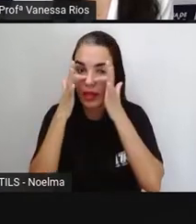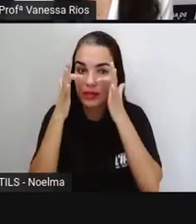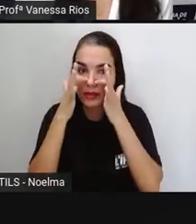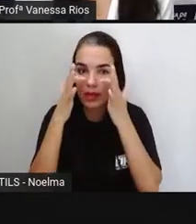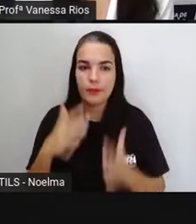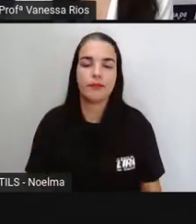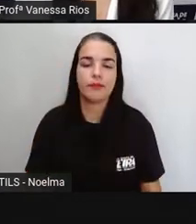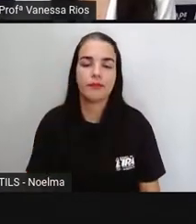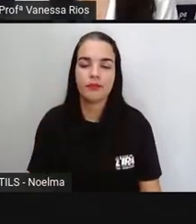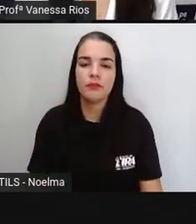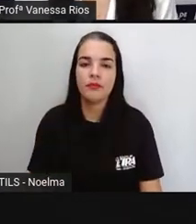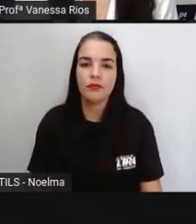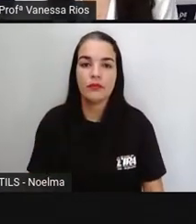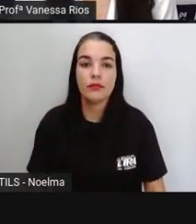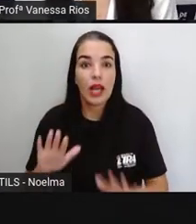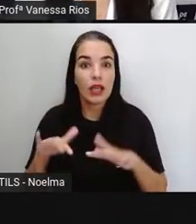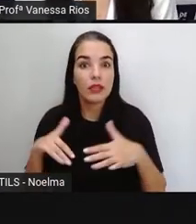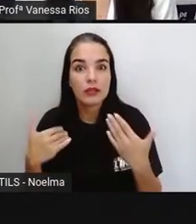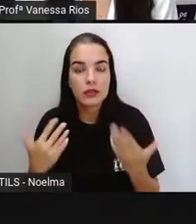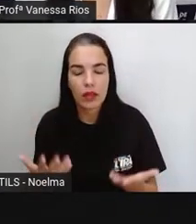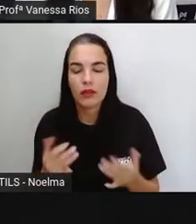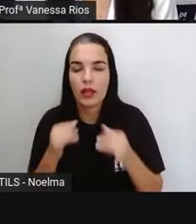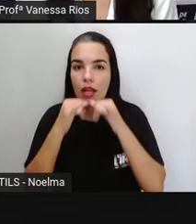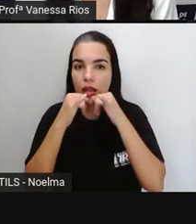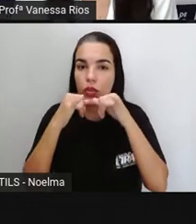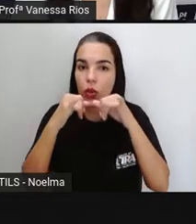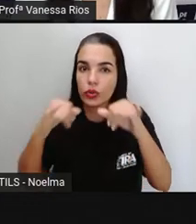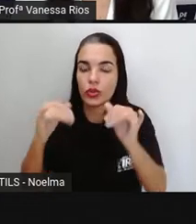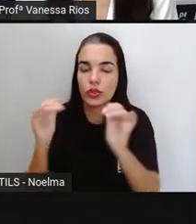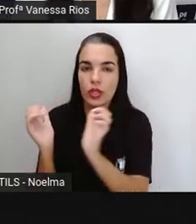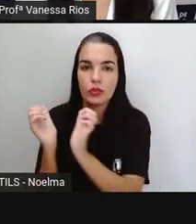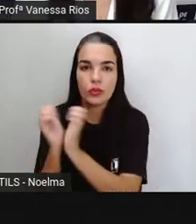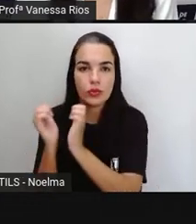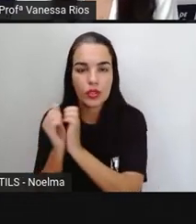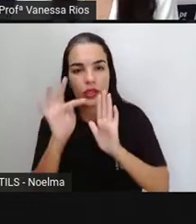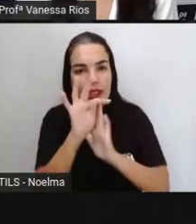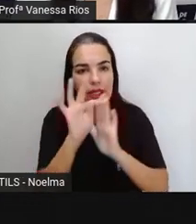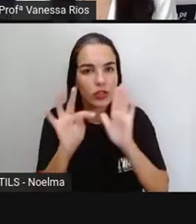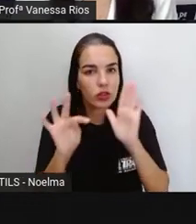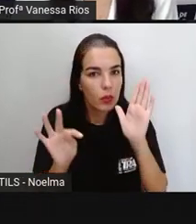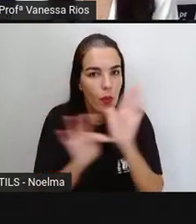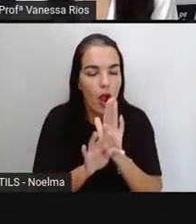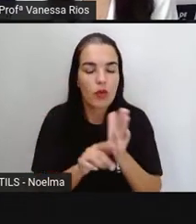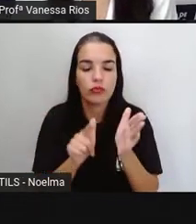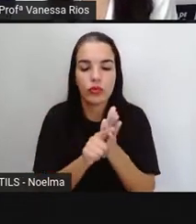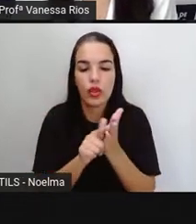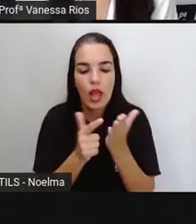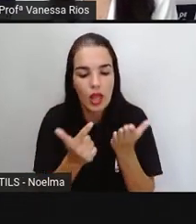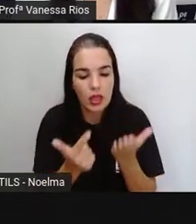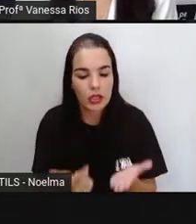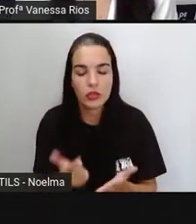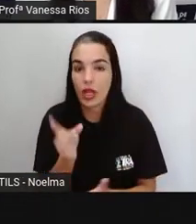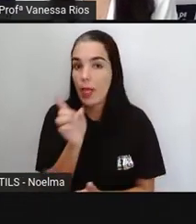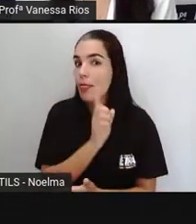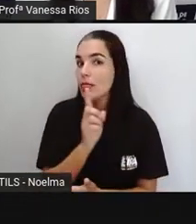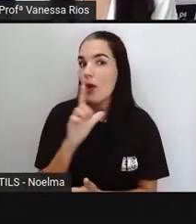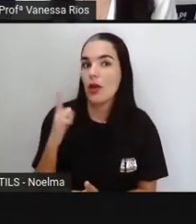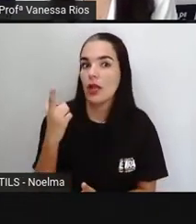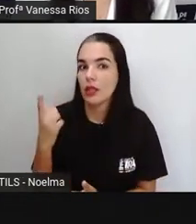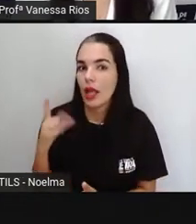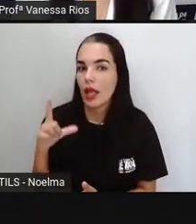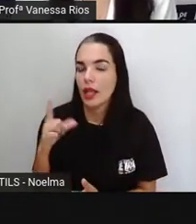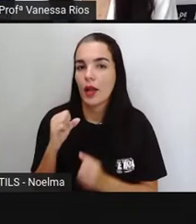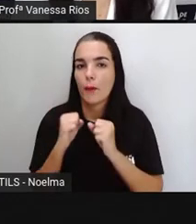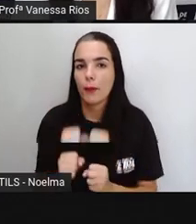Então, a notícia é um gênero textual jornalístico, não literário, veiculado nos meios de comunicação, como